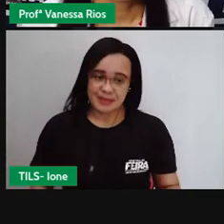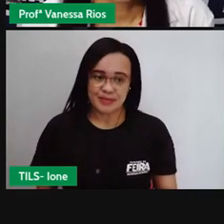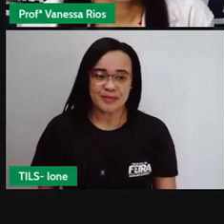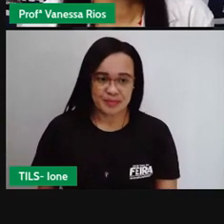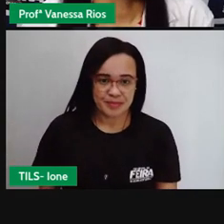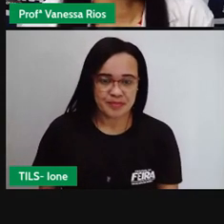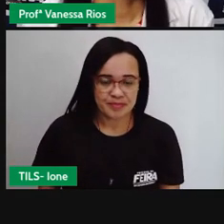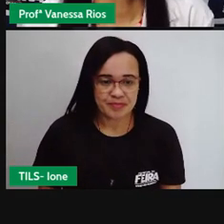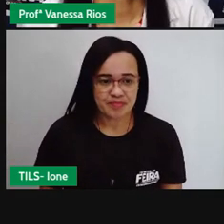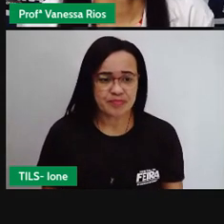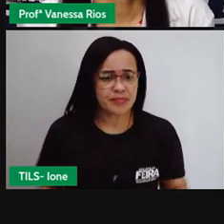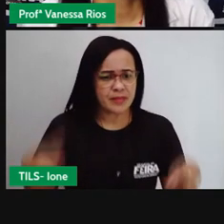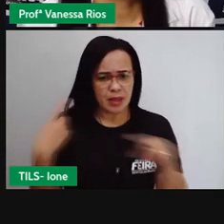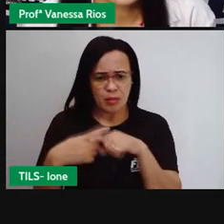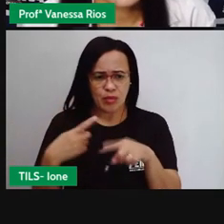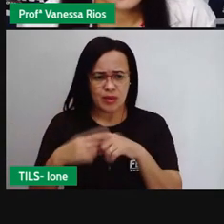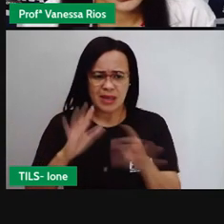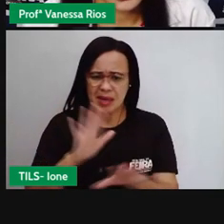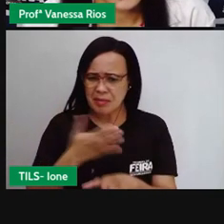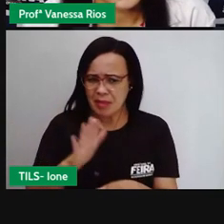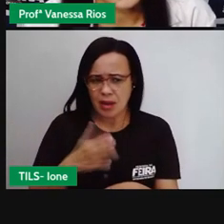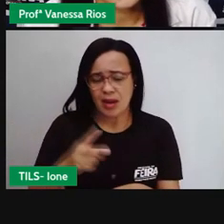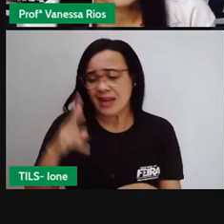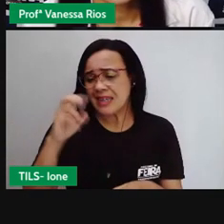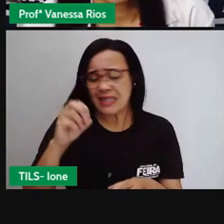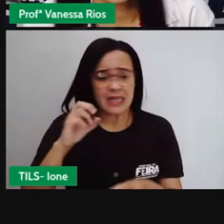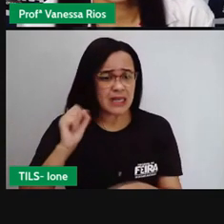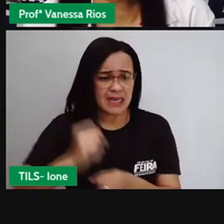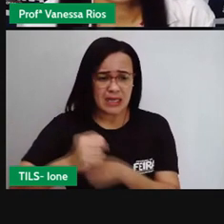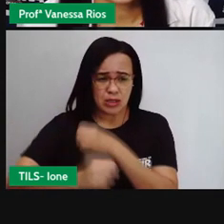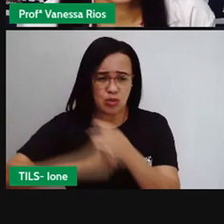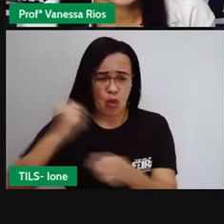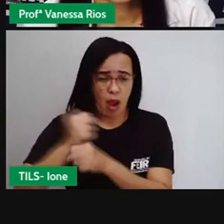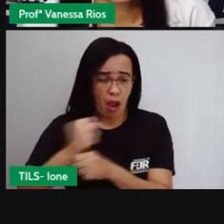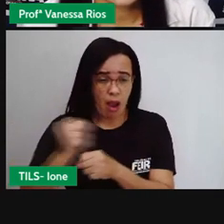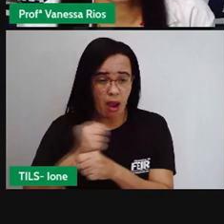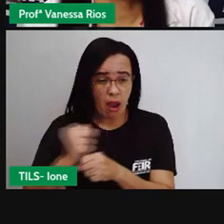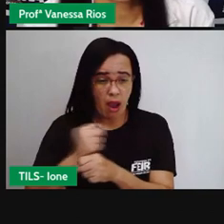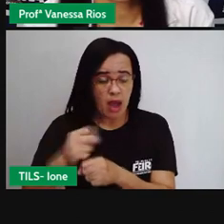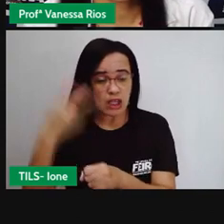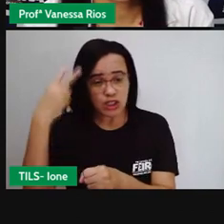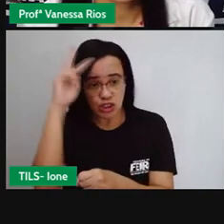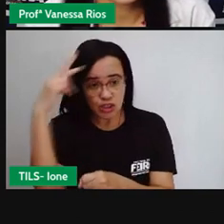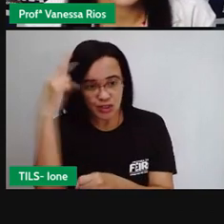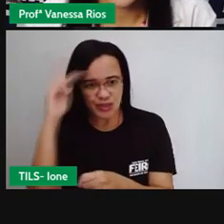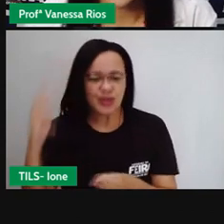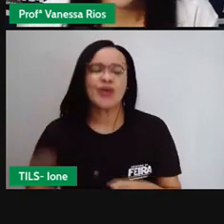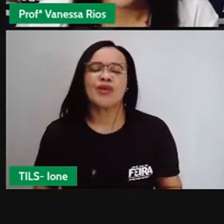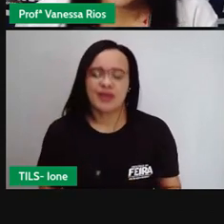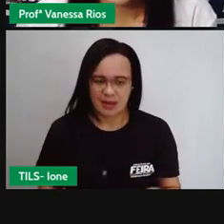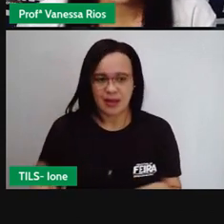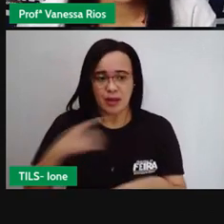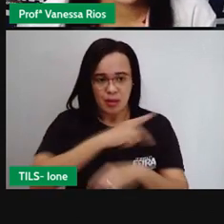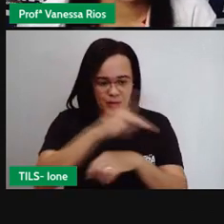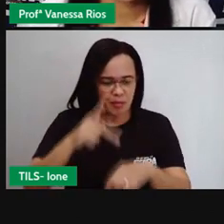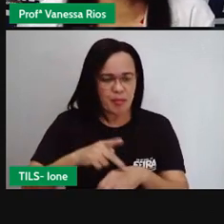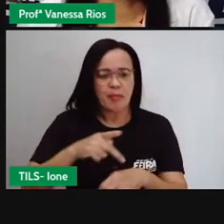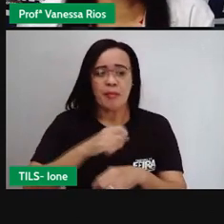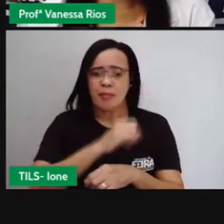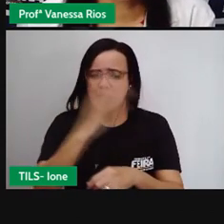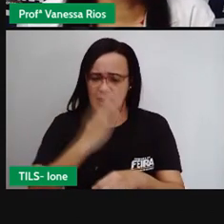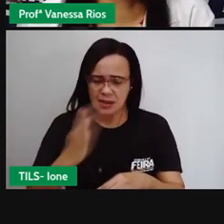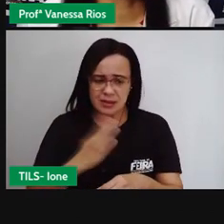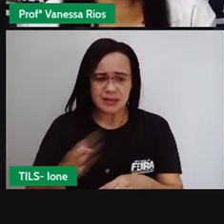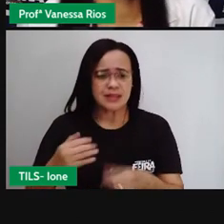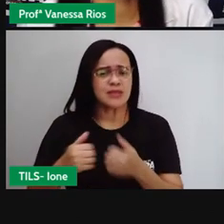por quase 500 anos aí de história, né? Fazendo parte aí do Brasil desde o início. E aí é